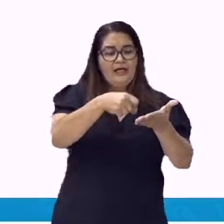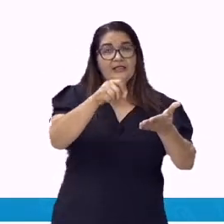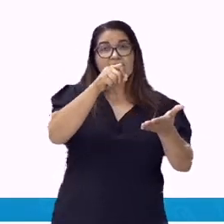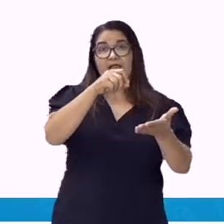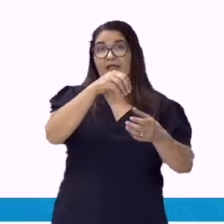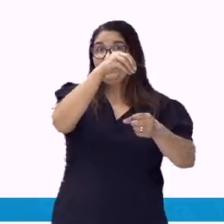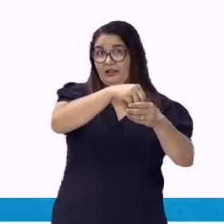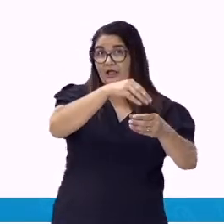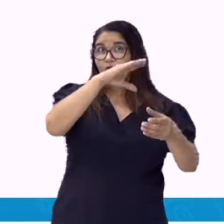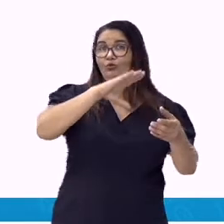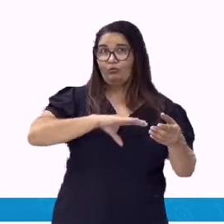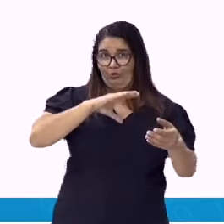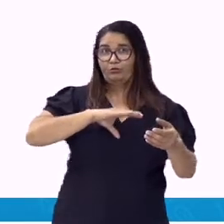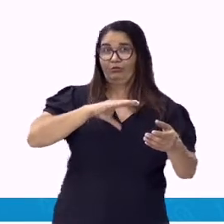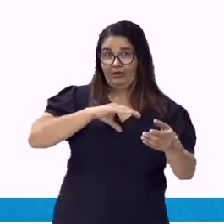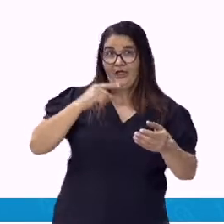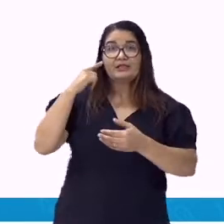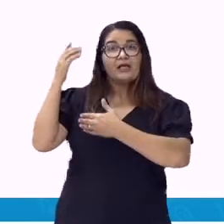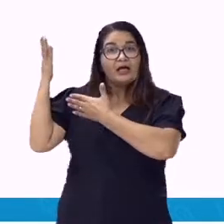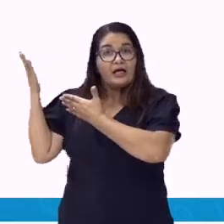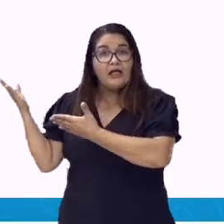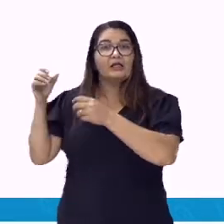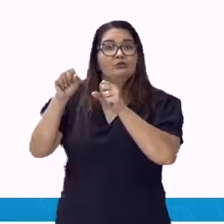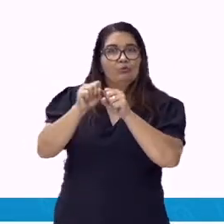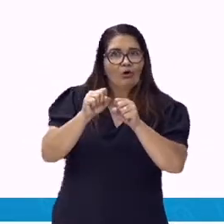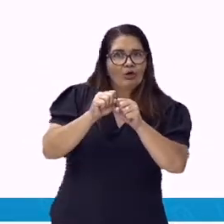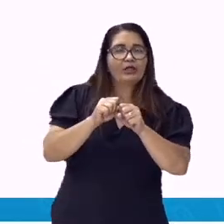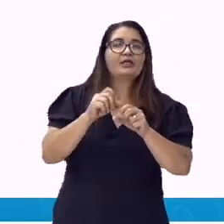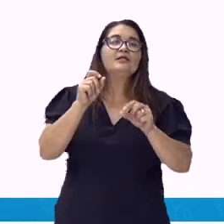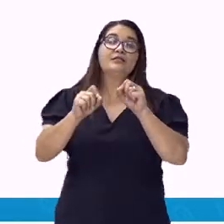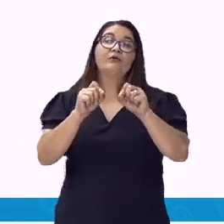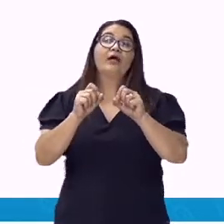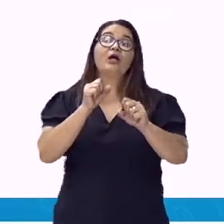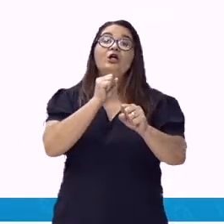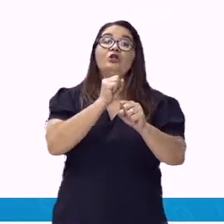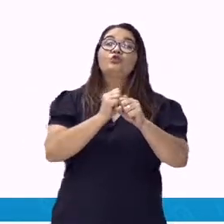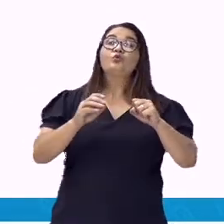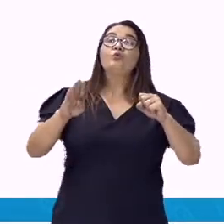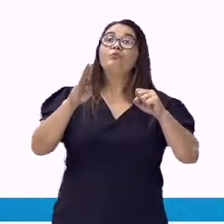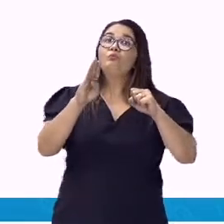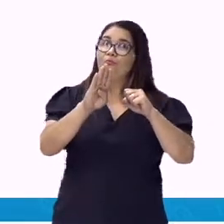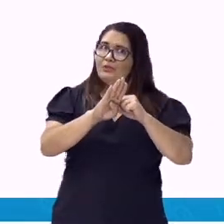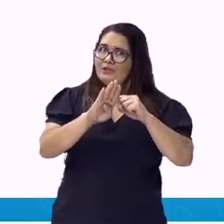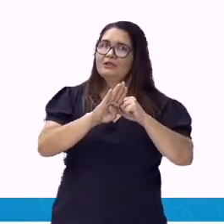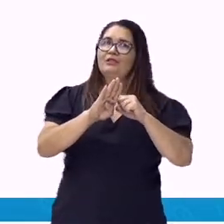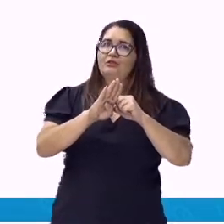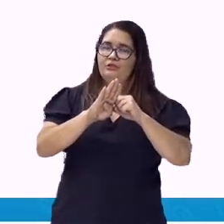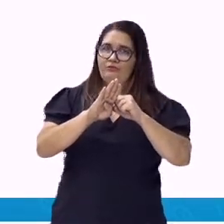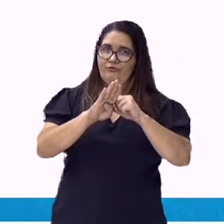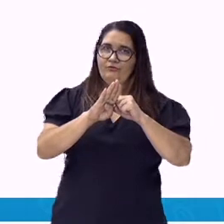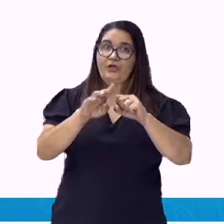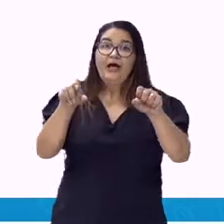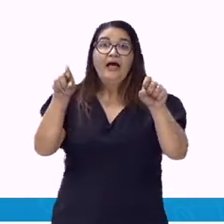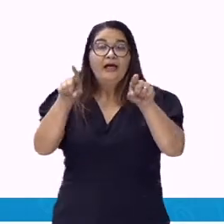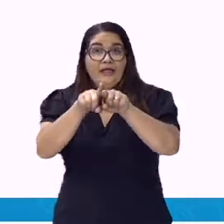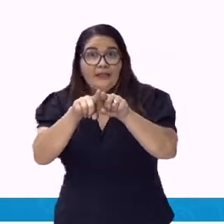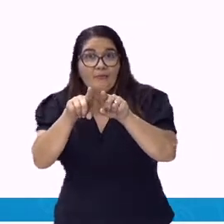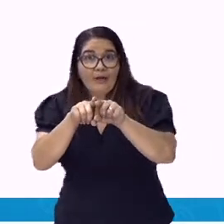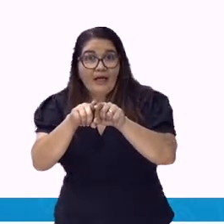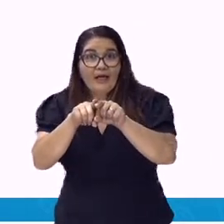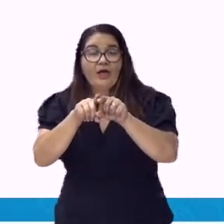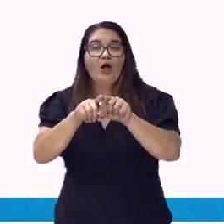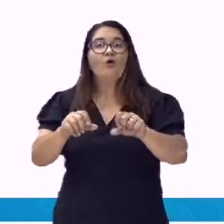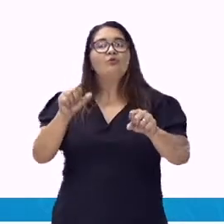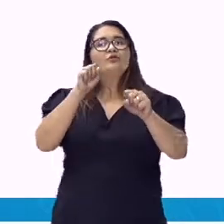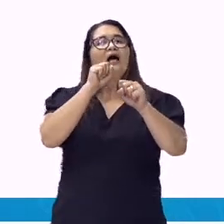pronomes indefinidos substantivos ou como pronomes indefinidos adjetivos. Só para relembrar,